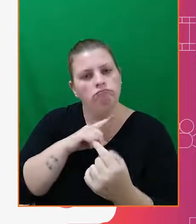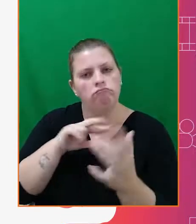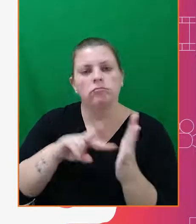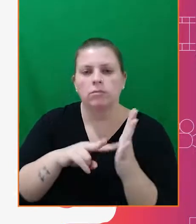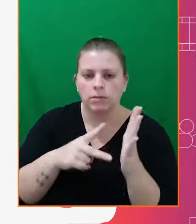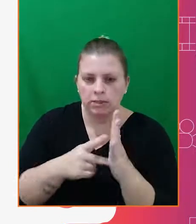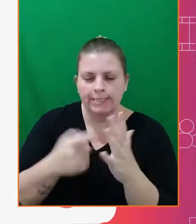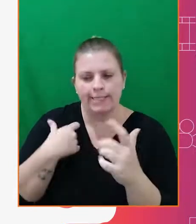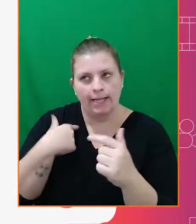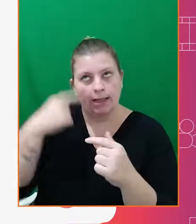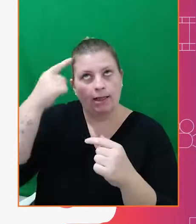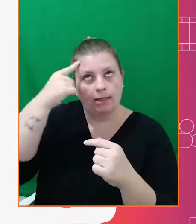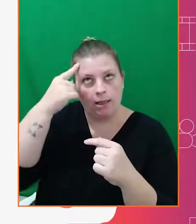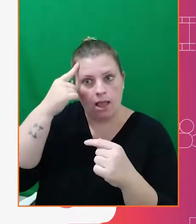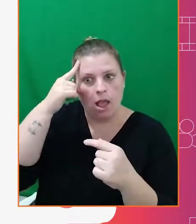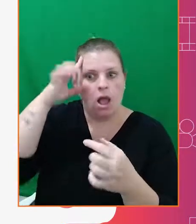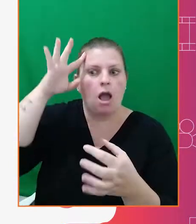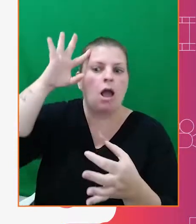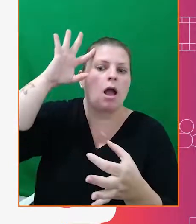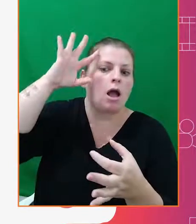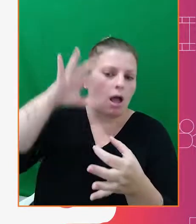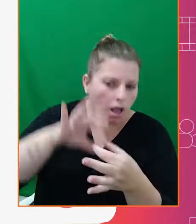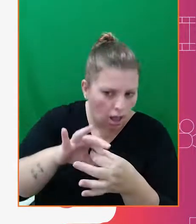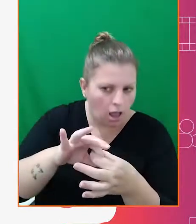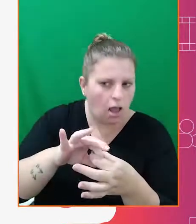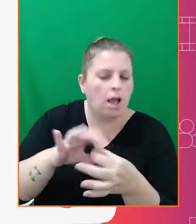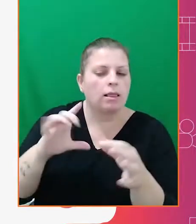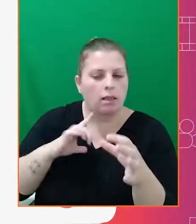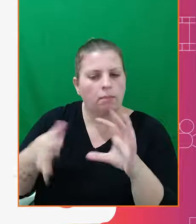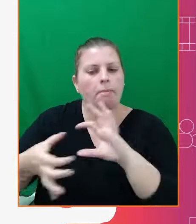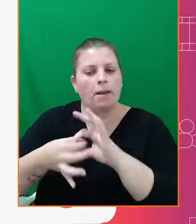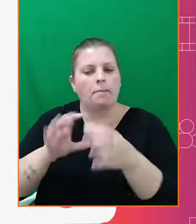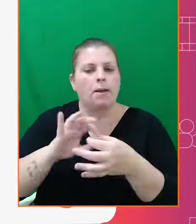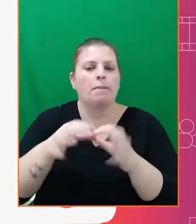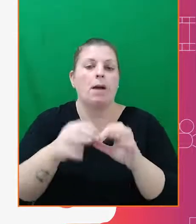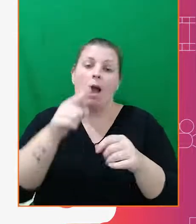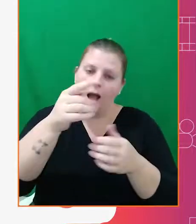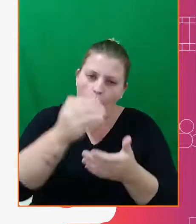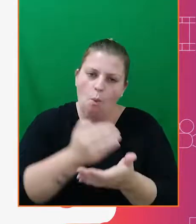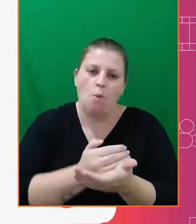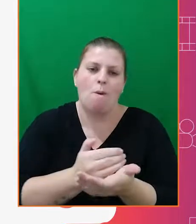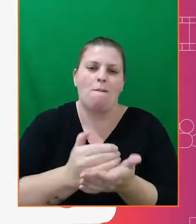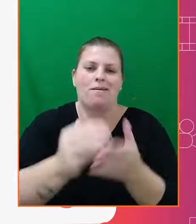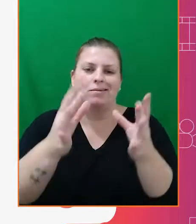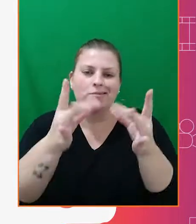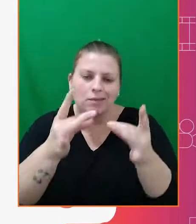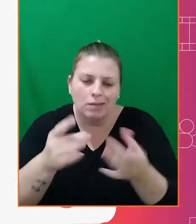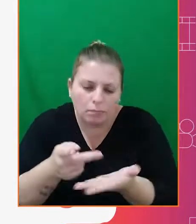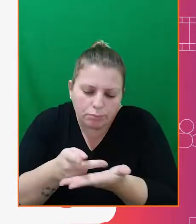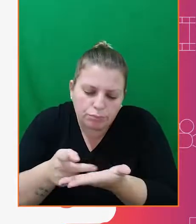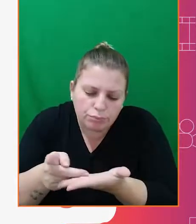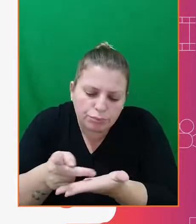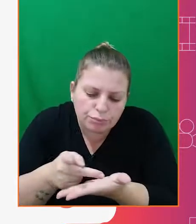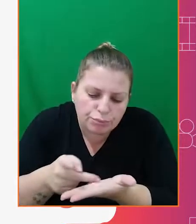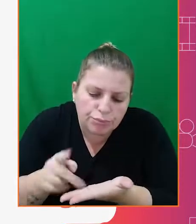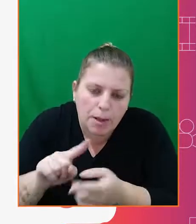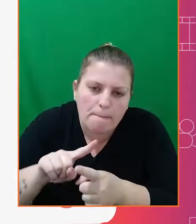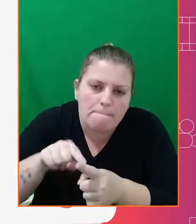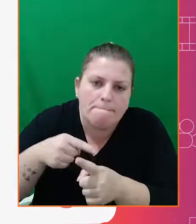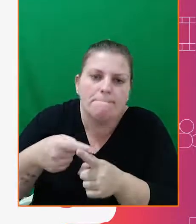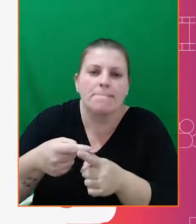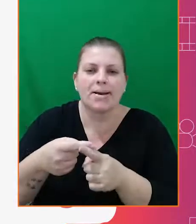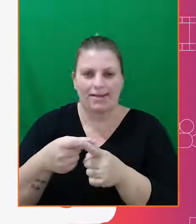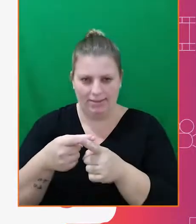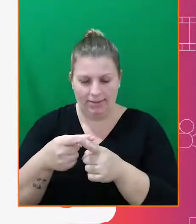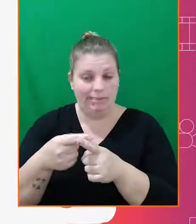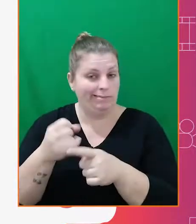para o que você estava querendo dizer. Se sim, comece a detalhar. Se não, refaça alguns desenhos